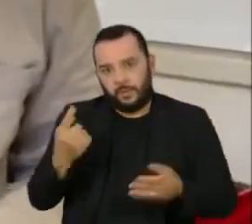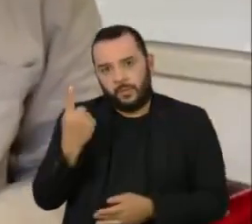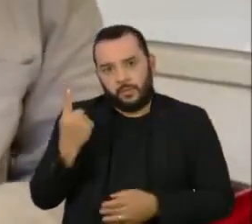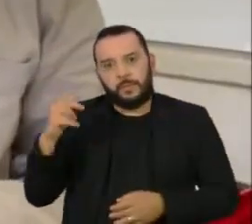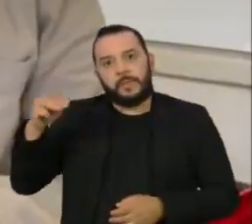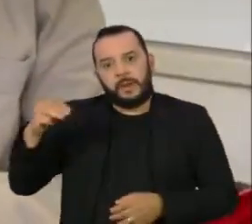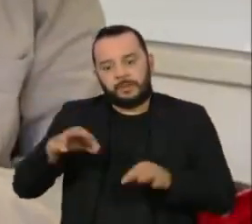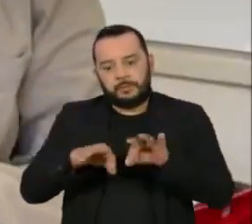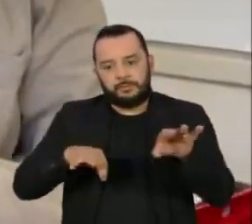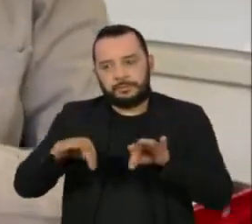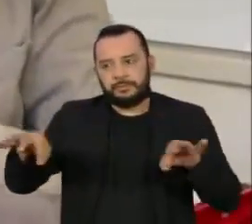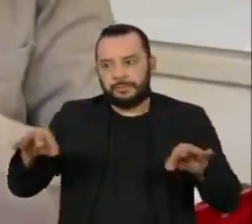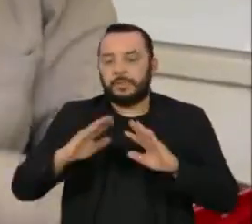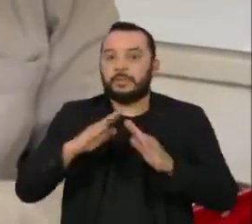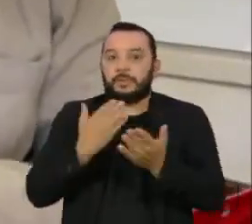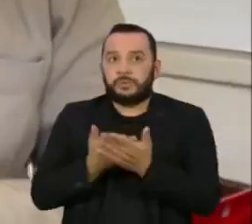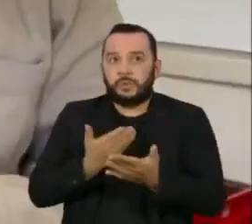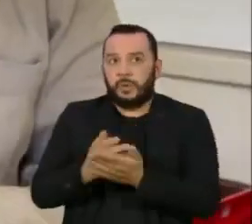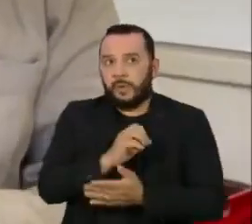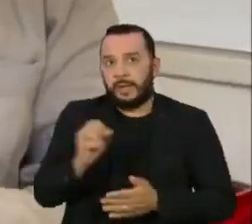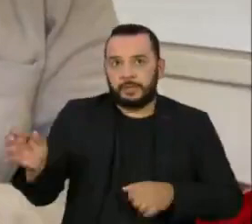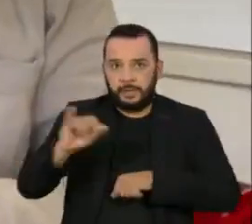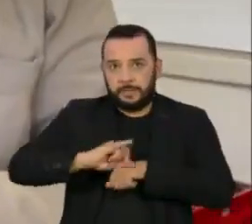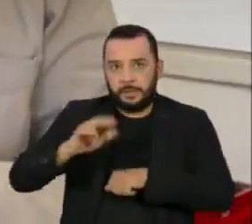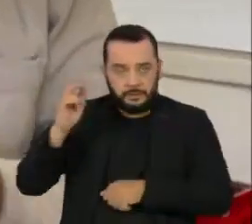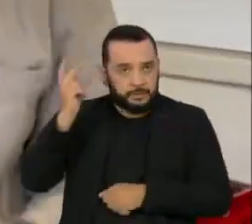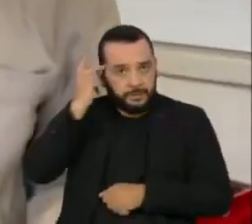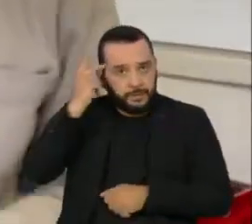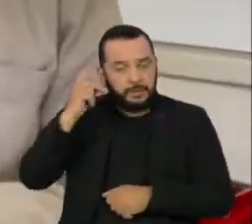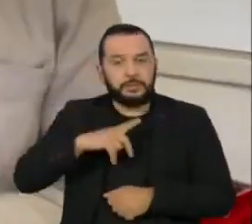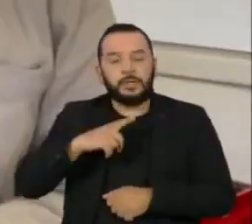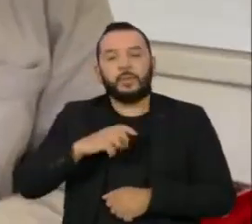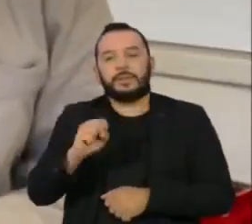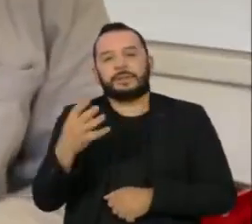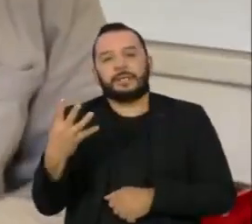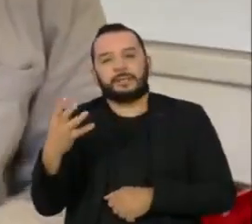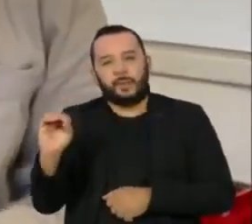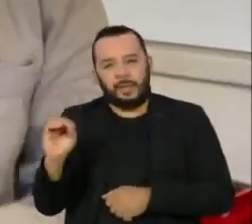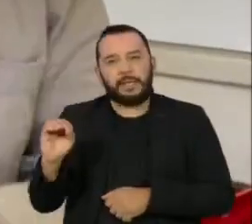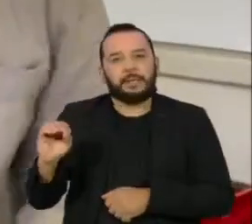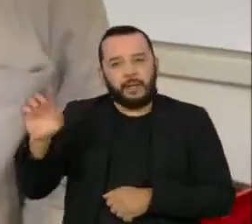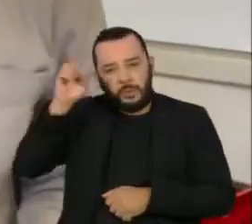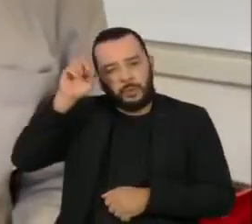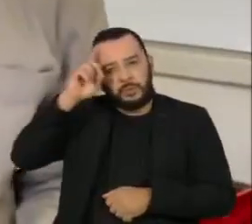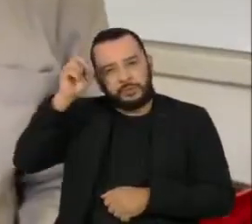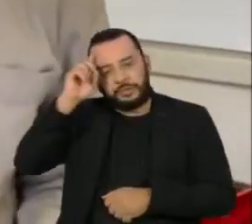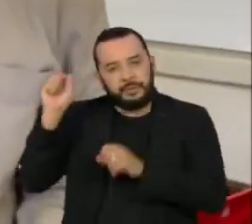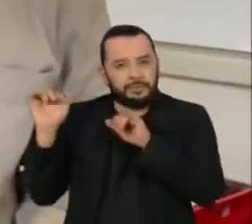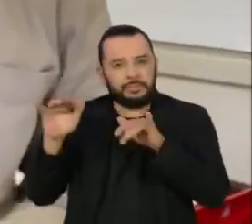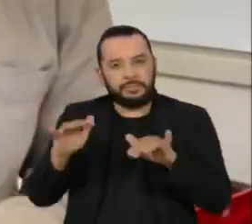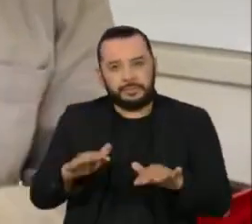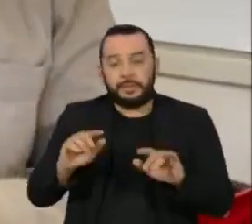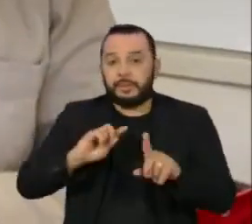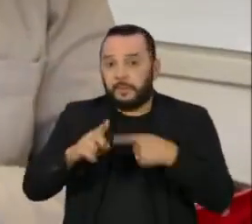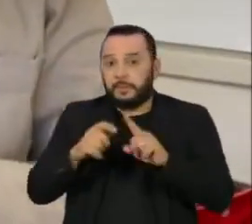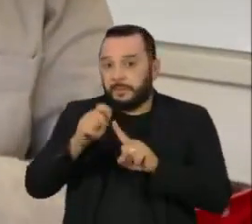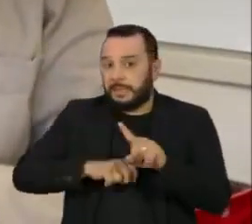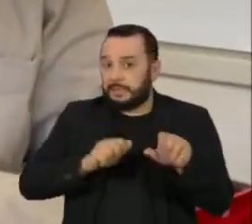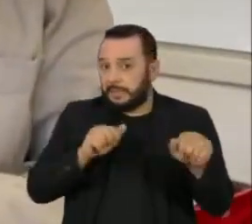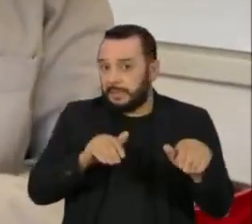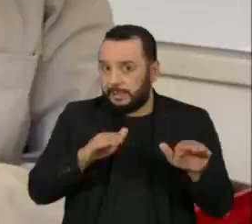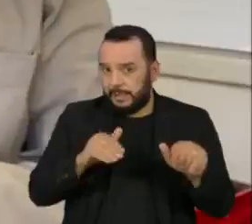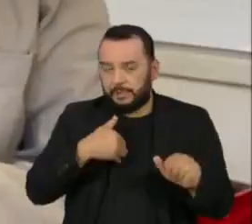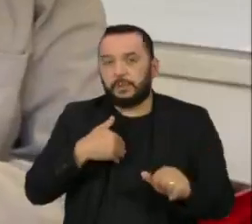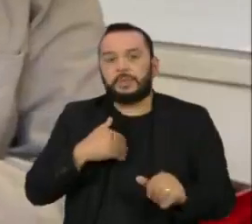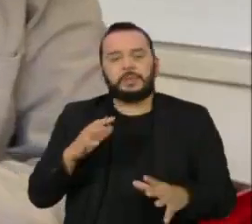zona oeste da capital paulista, recebia 840 estudantes por dia antes da pandemia. O retorno parcial, em setembro, fez com que